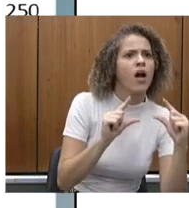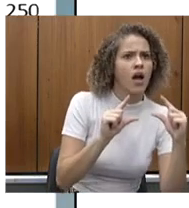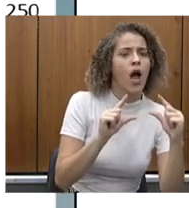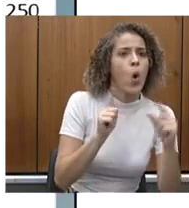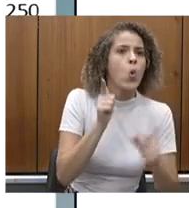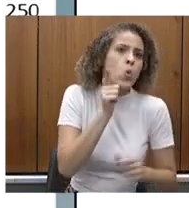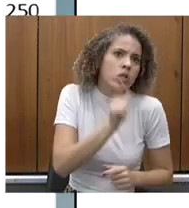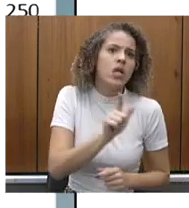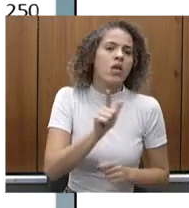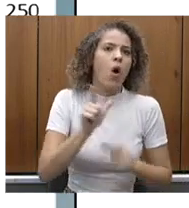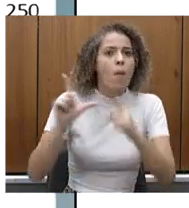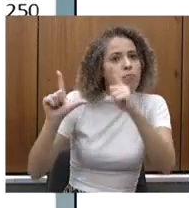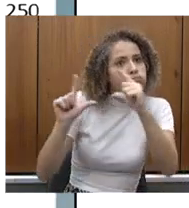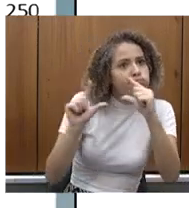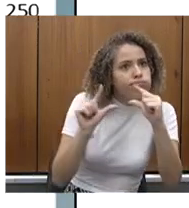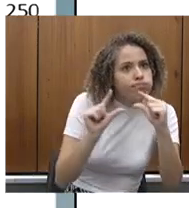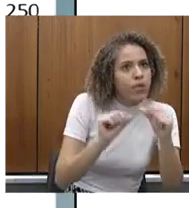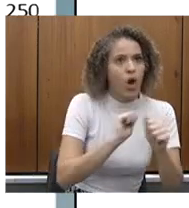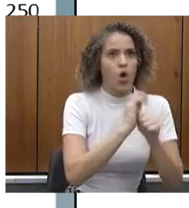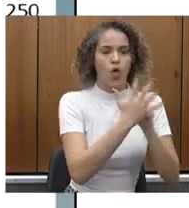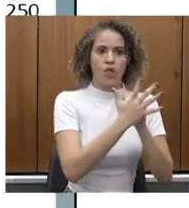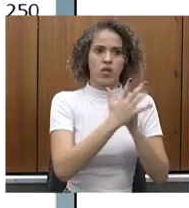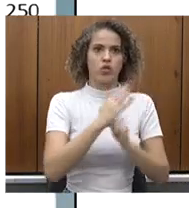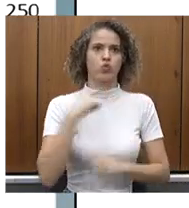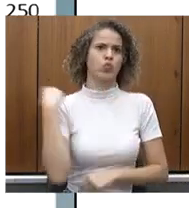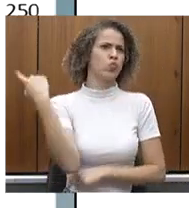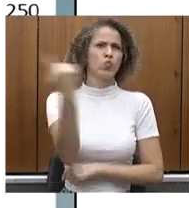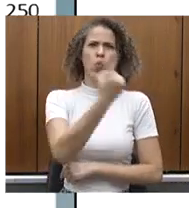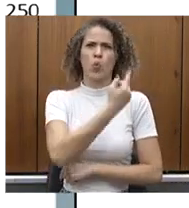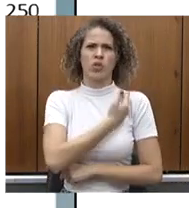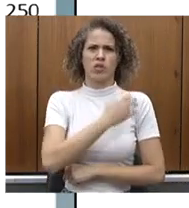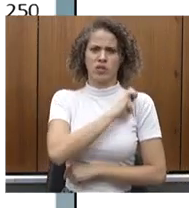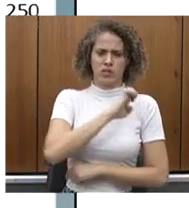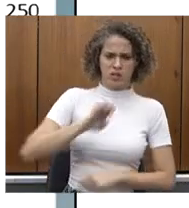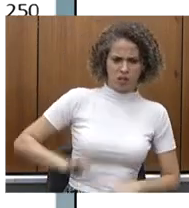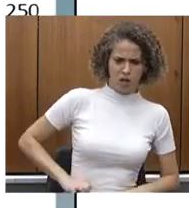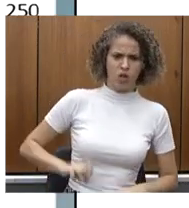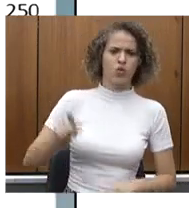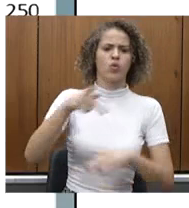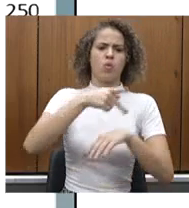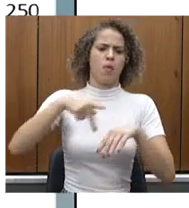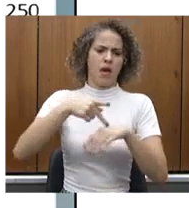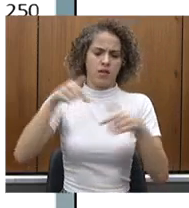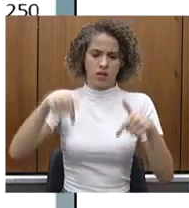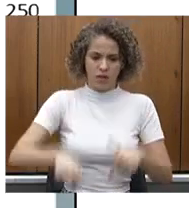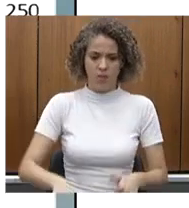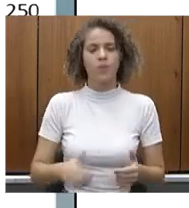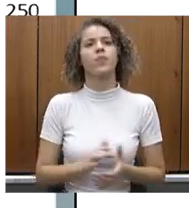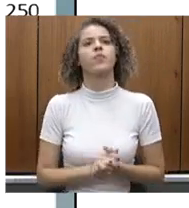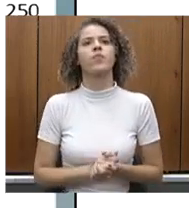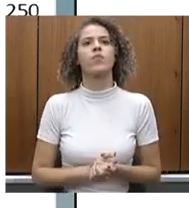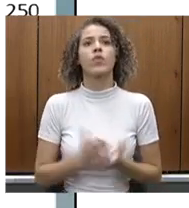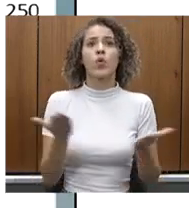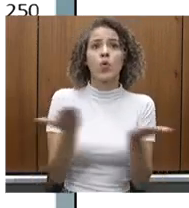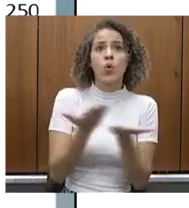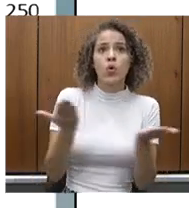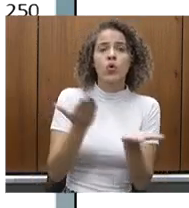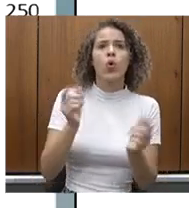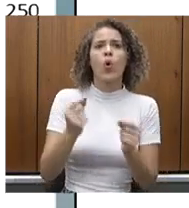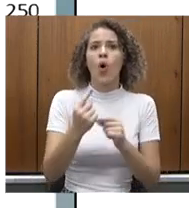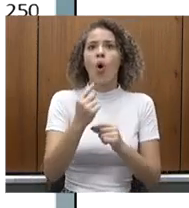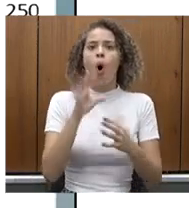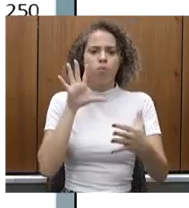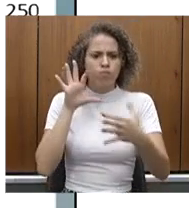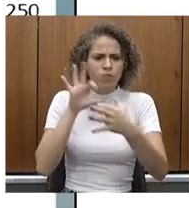letalidade de Covid dos Estados do Sul, Sudeste e Centro-Oeste do país, ou seja, os Estados que têm um perfil demográfico